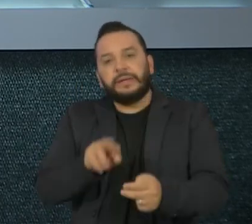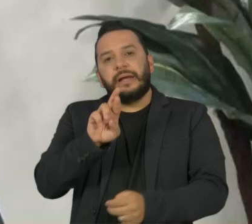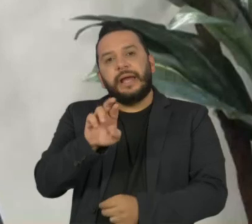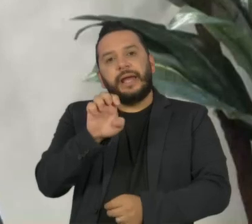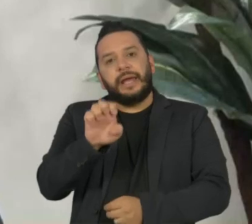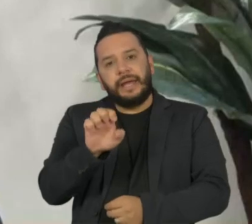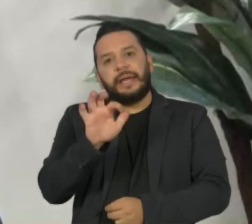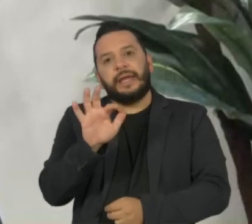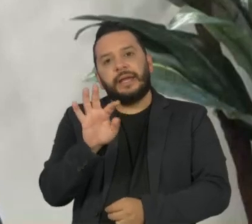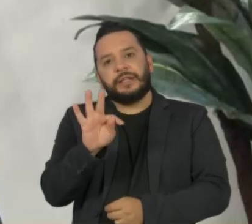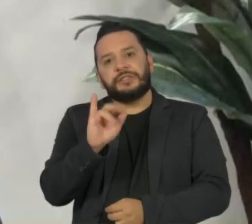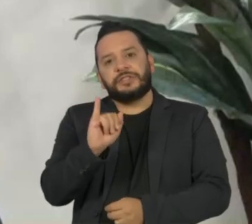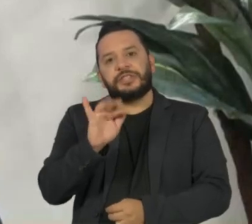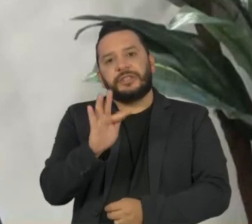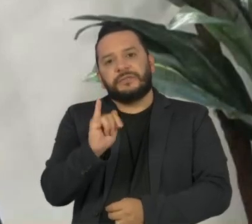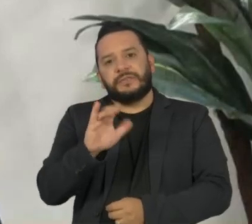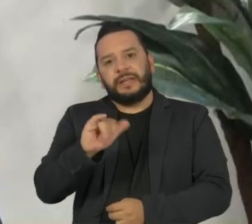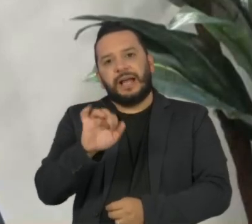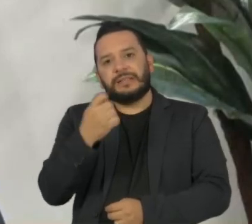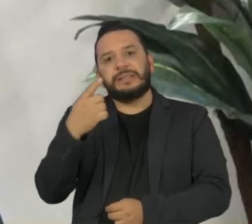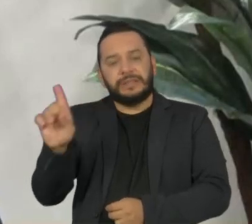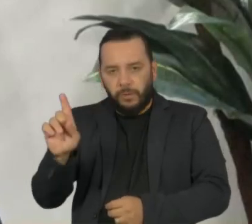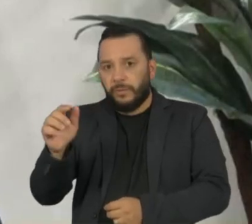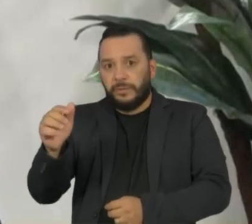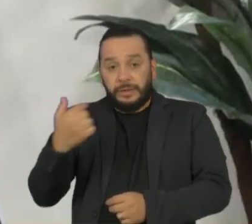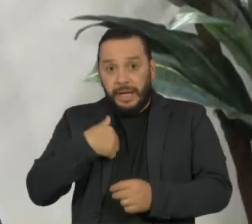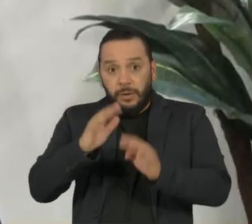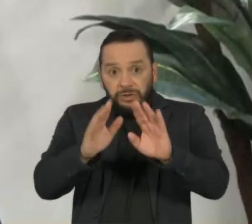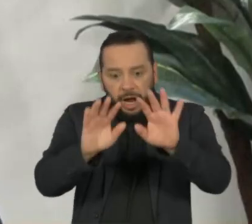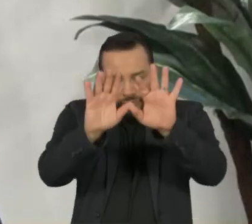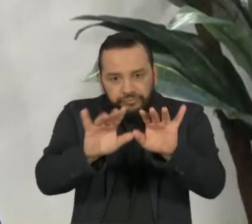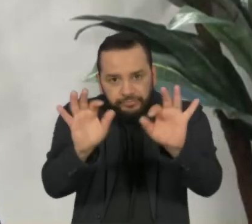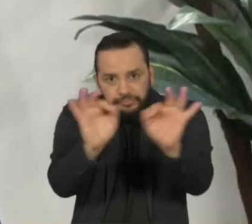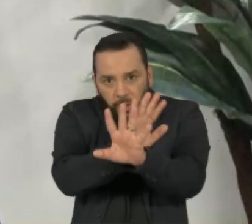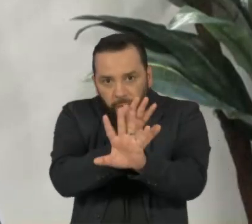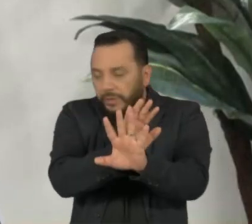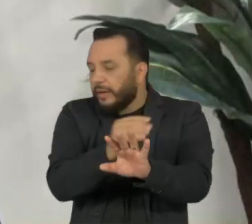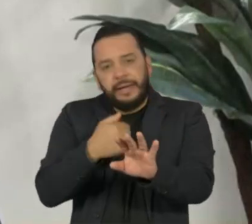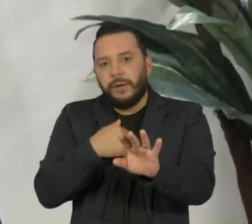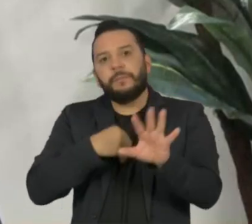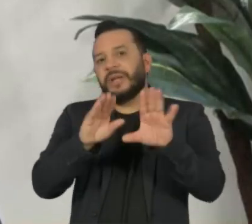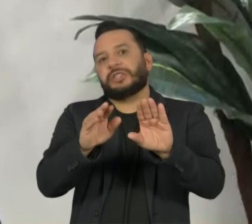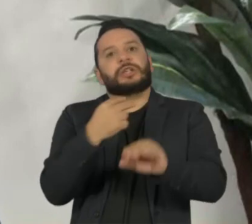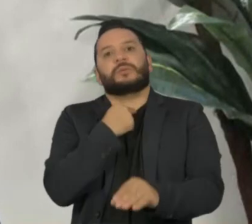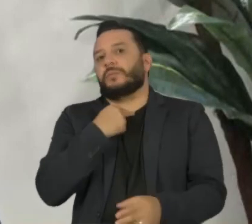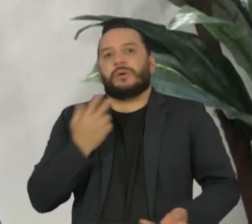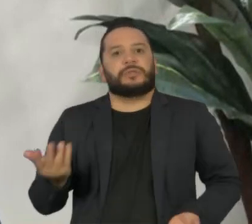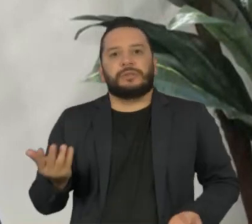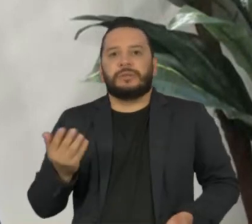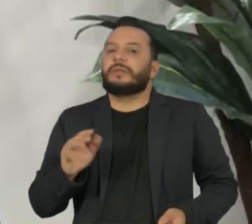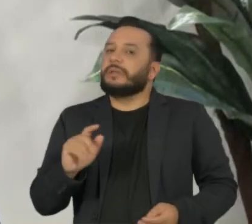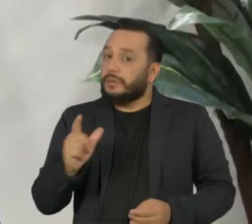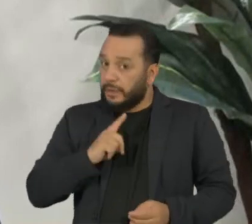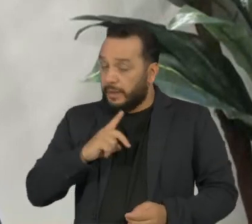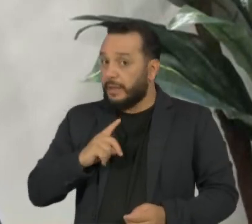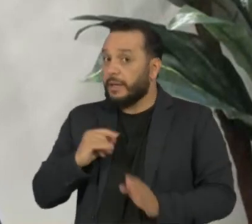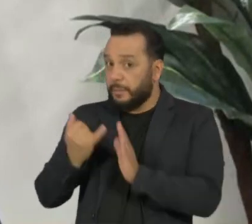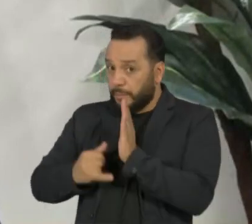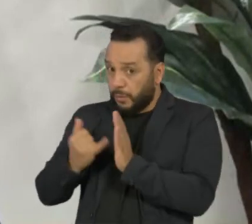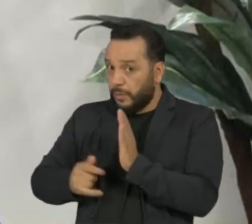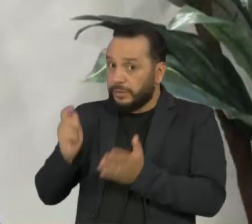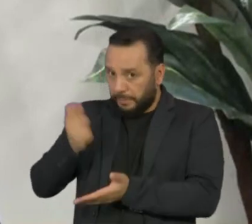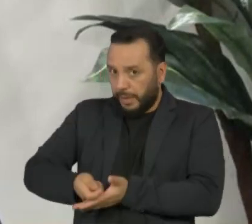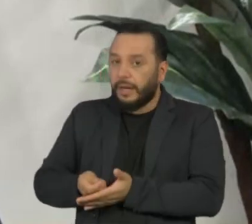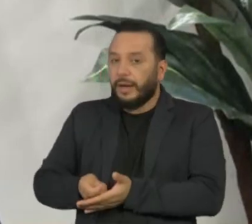alterar. Então, é importante que eu faça isso. E além disso, se eu tenho um imposto a pagar, o imposto, a primeira parcela